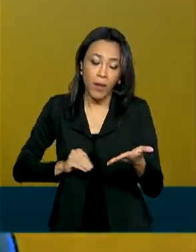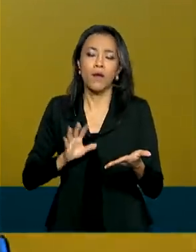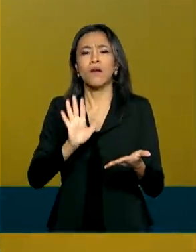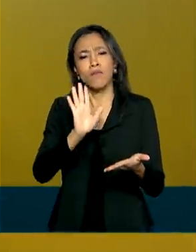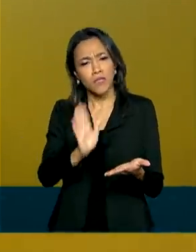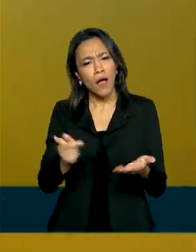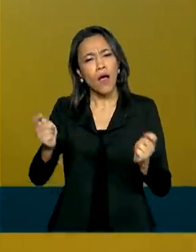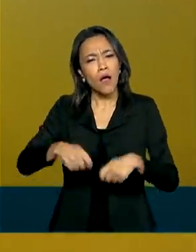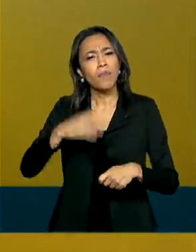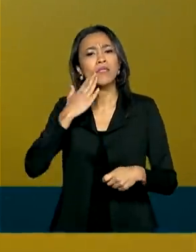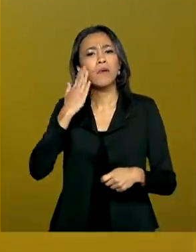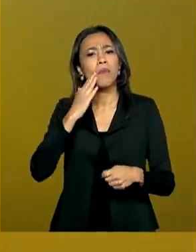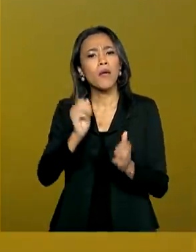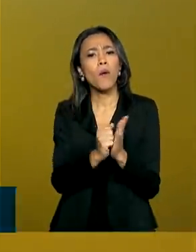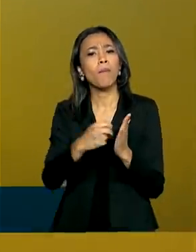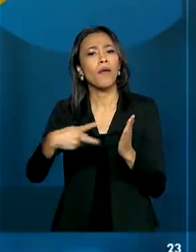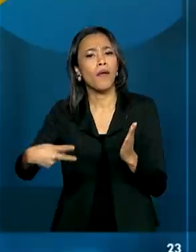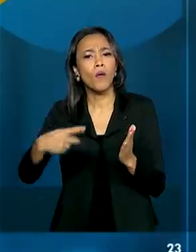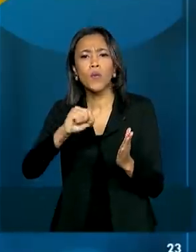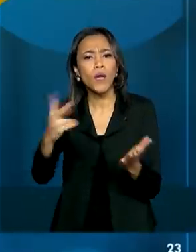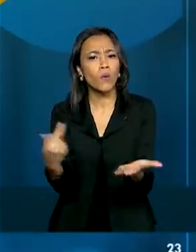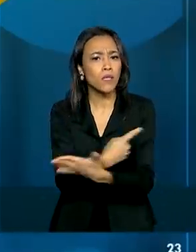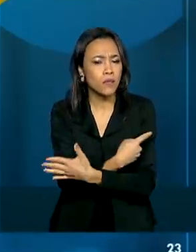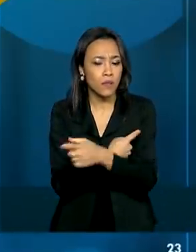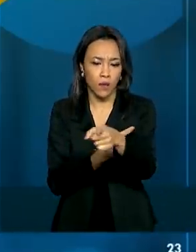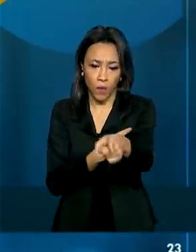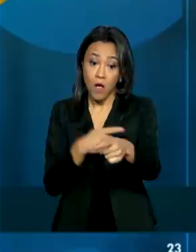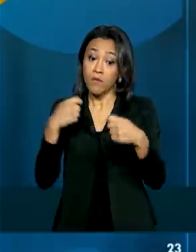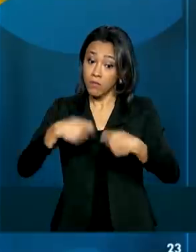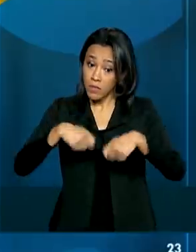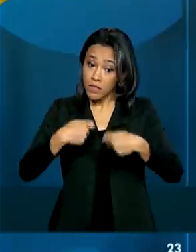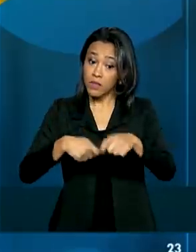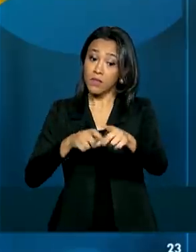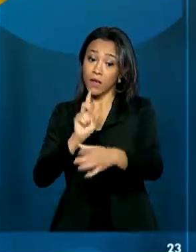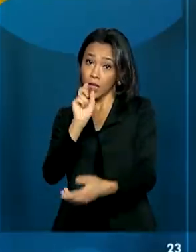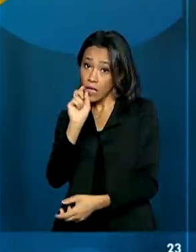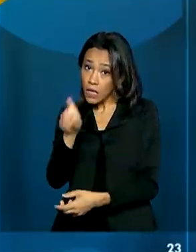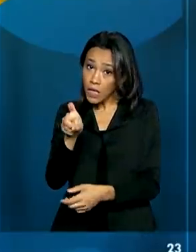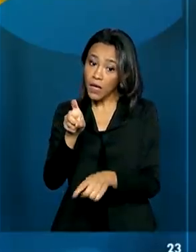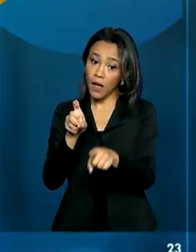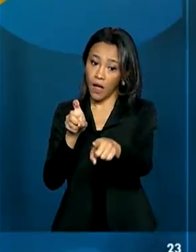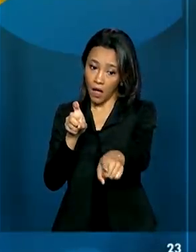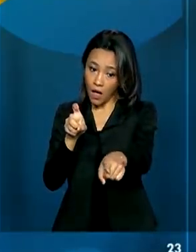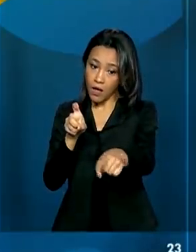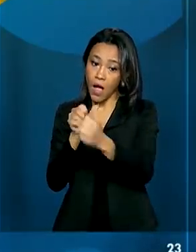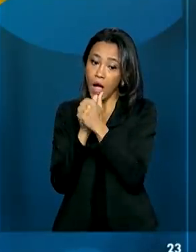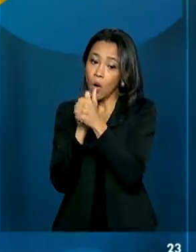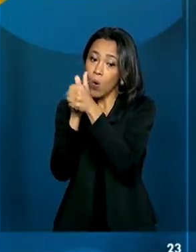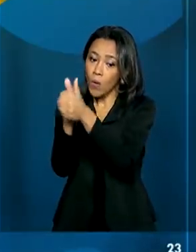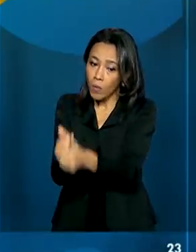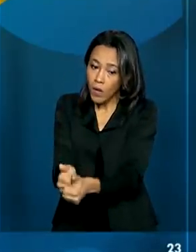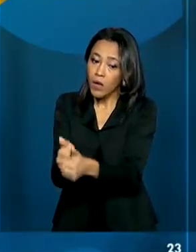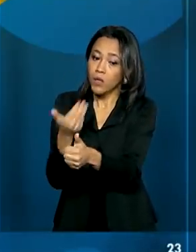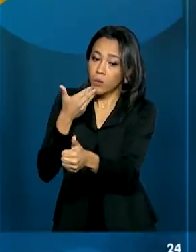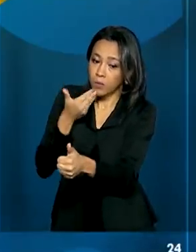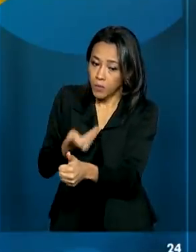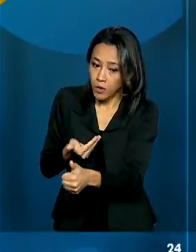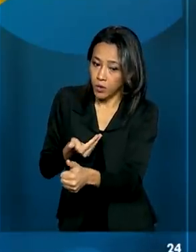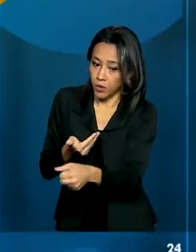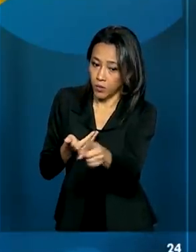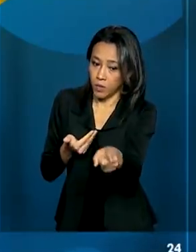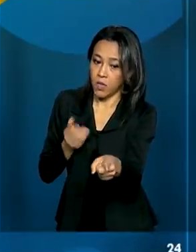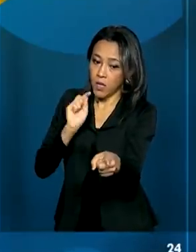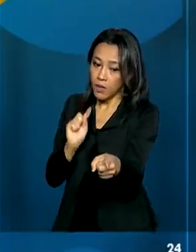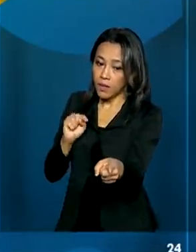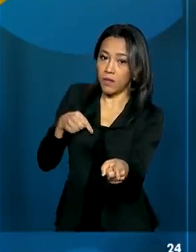saber o que pode ter acontecido. Para isso, você deve clicar no campo Acompanhe sua solicitação. Em